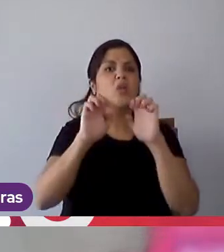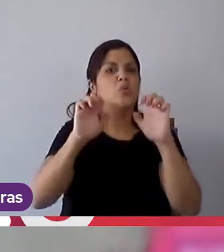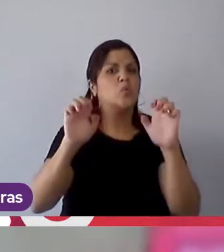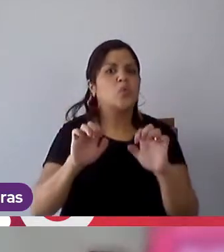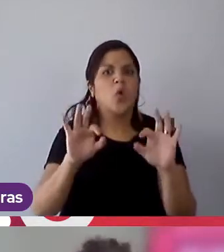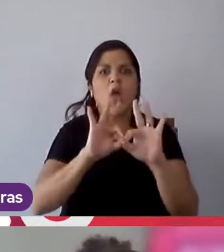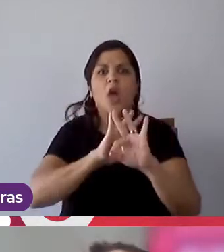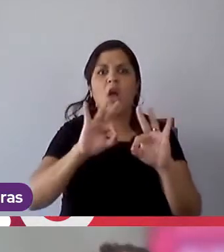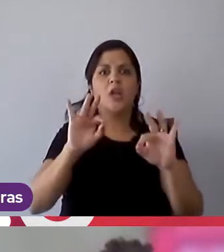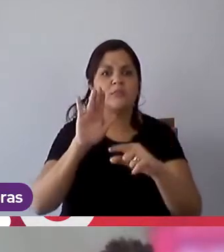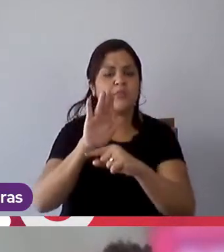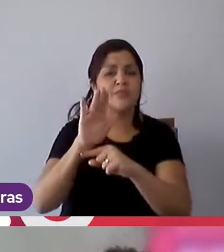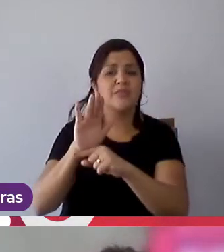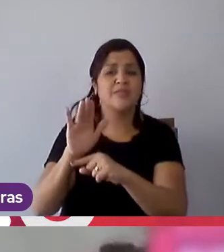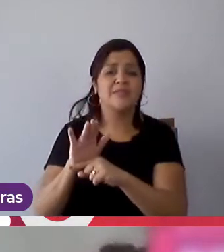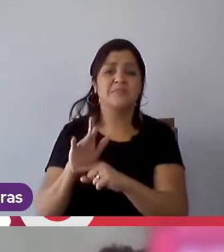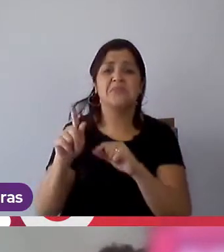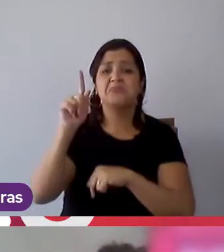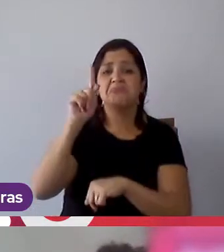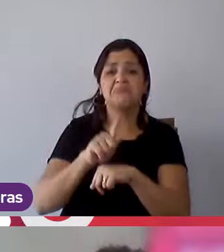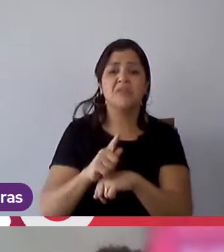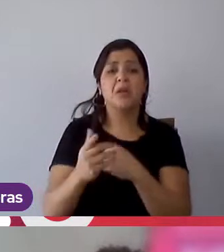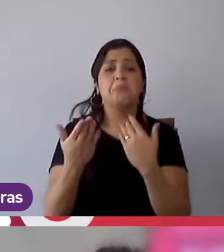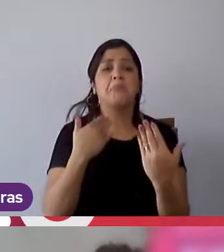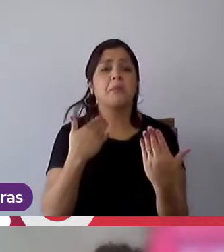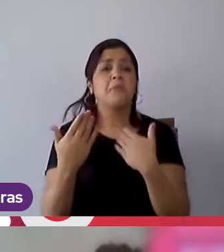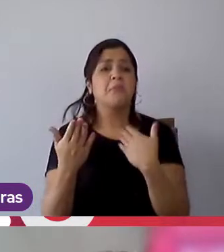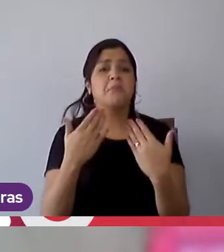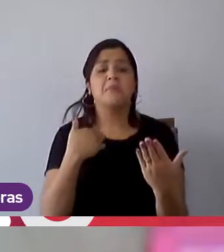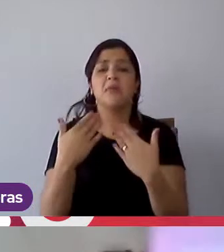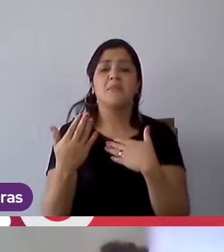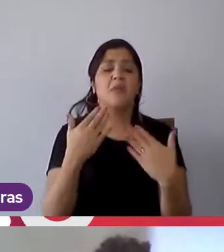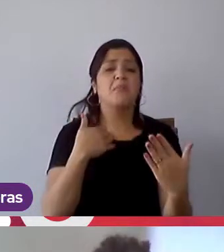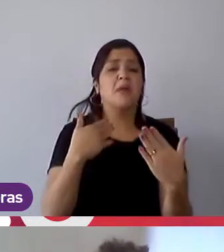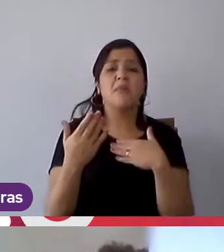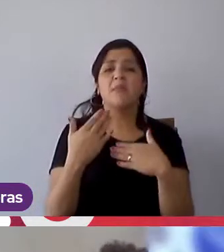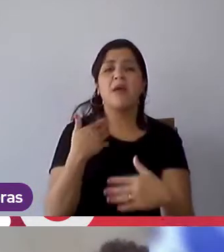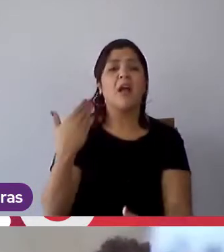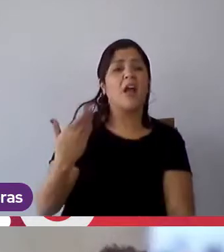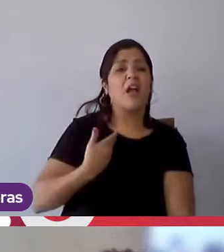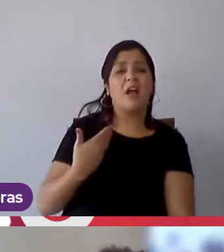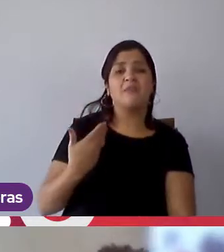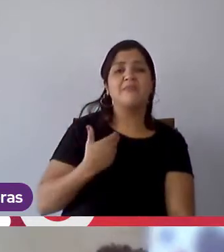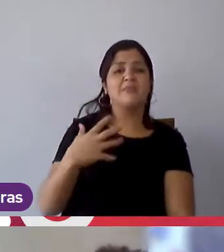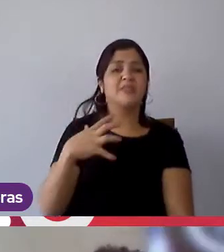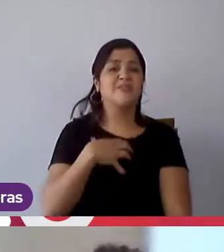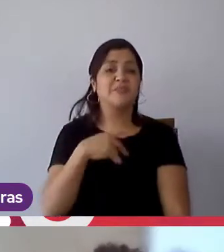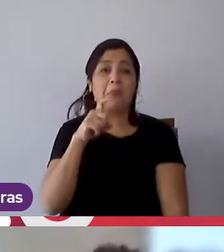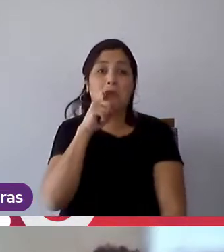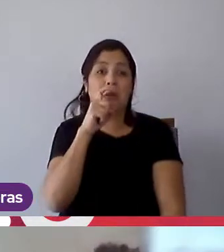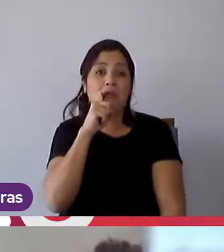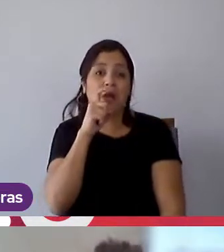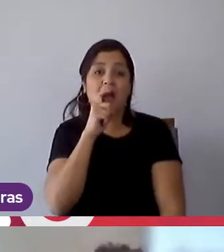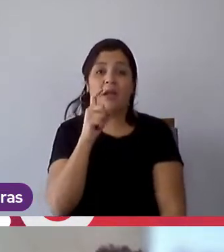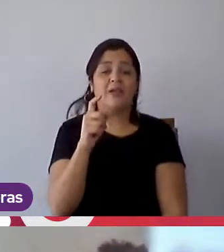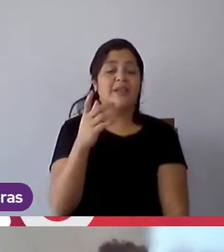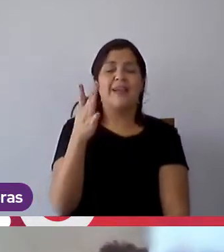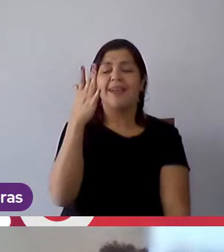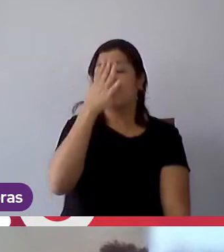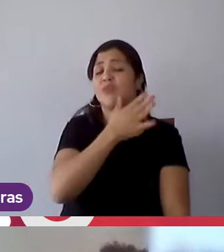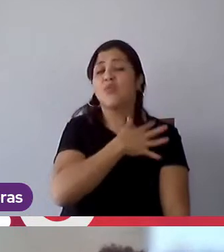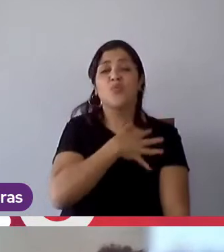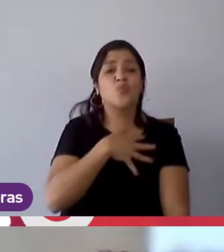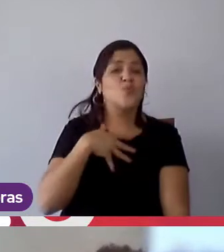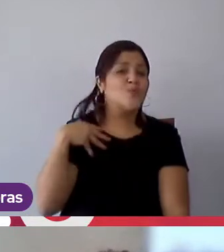bom para te ajudar, mas o gestor chega, ele conversa com você como se ele fosse seu amigo, como se fosse seu pai, é tranquilo,